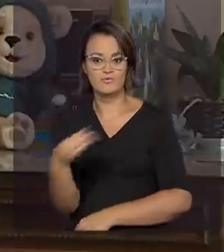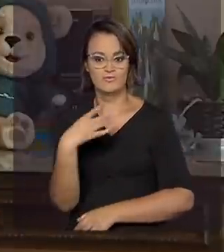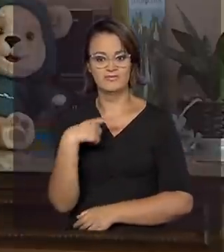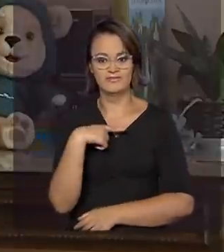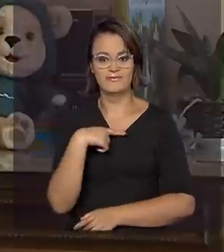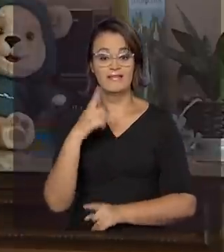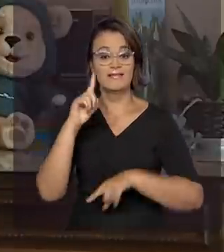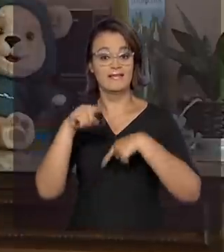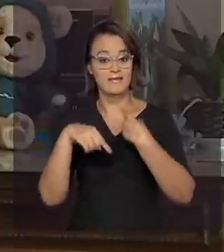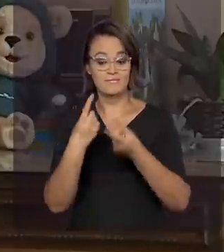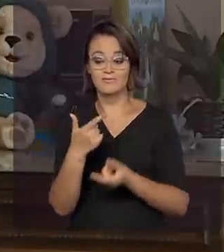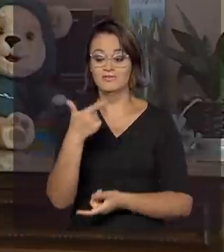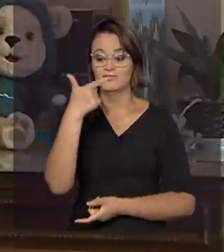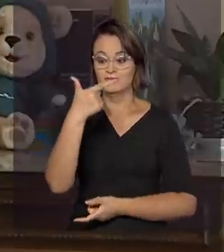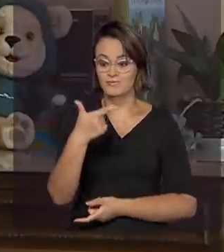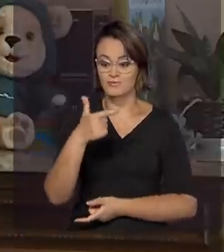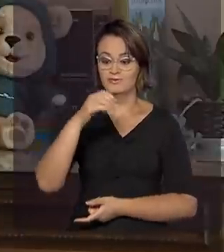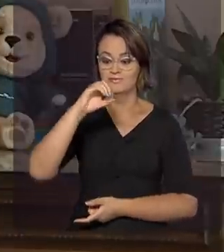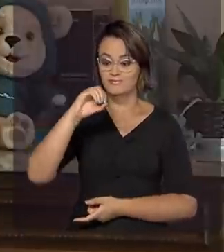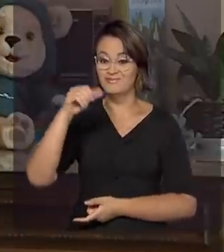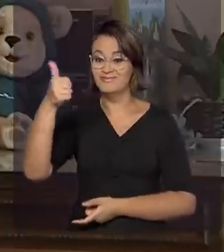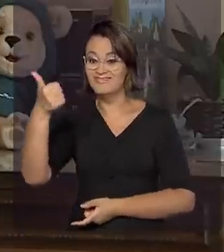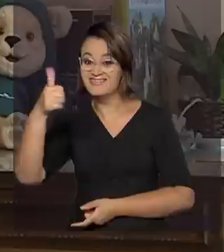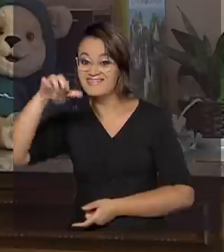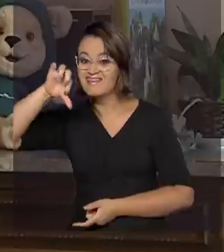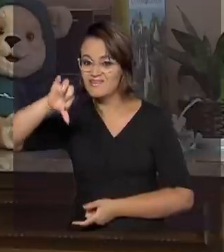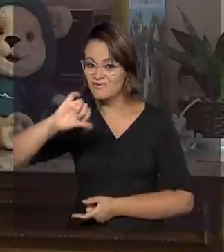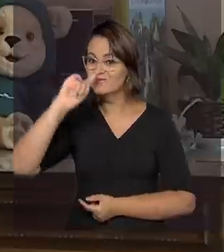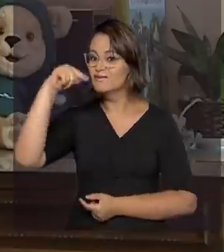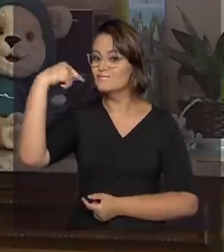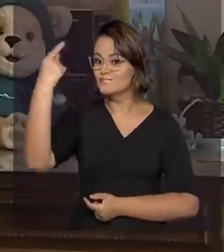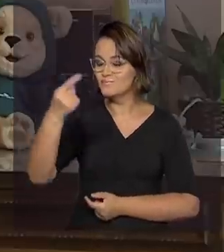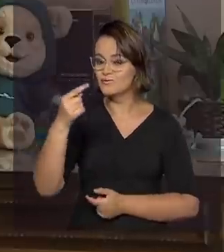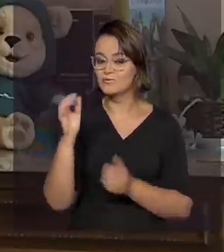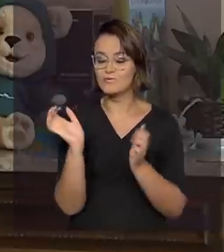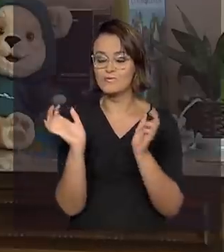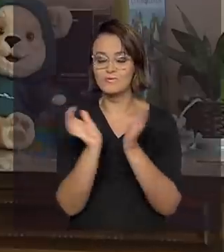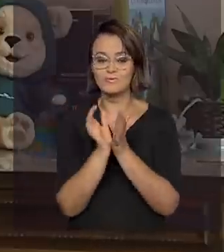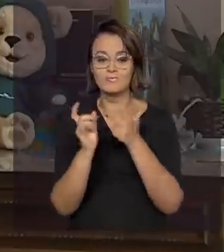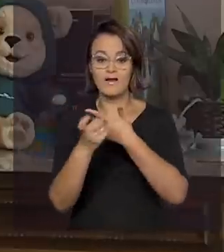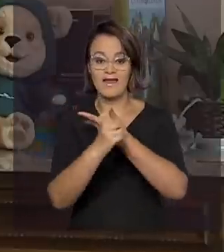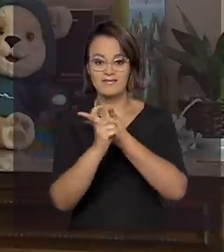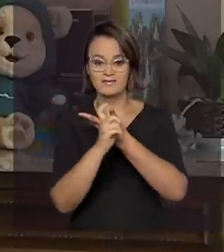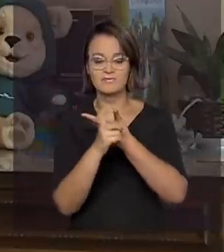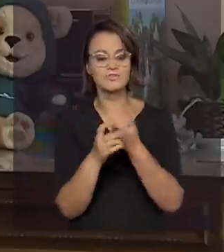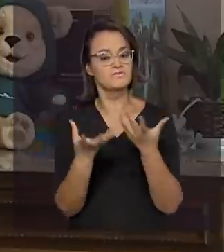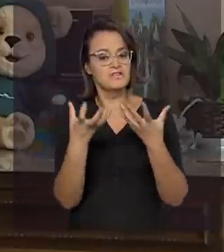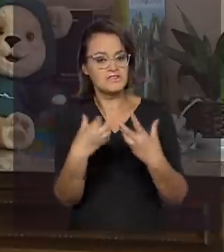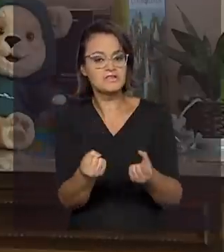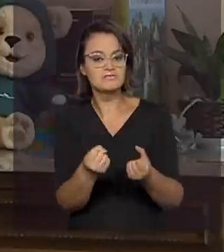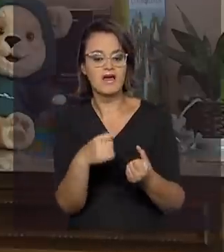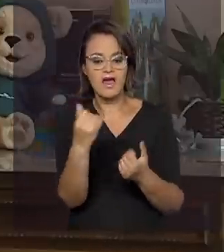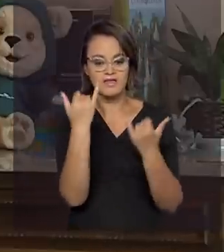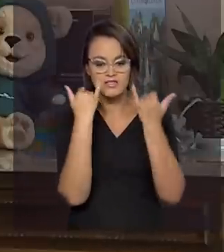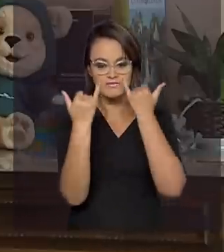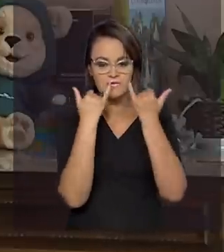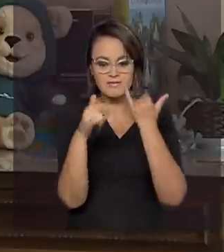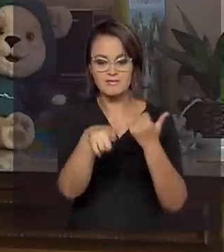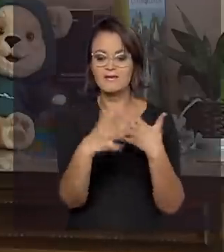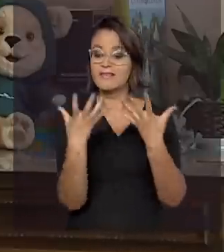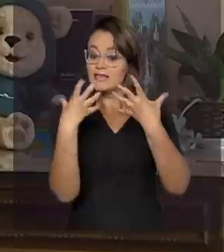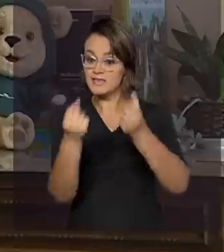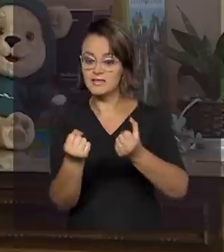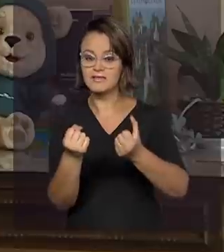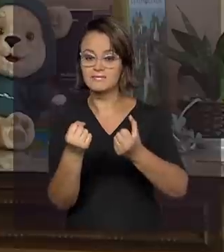2019, veja bem, 2019, o Poder Executivo acolhe os dados que estão